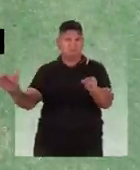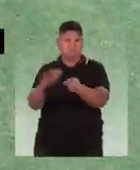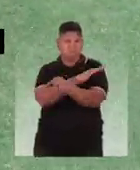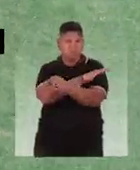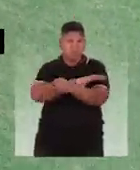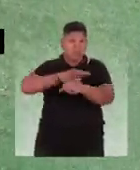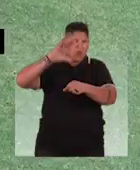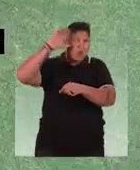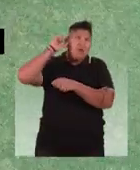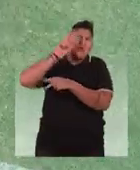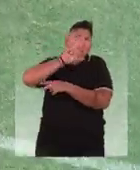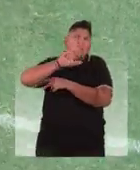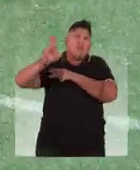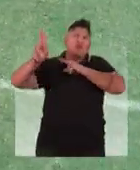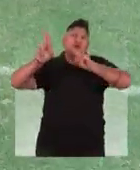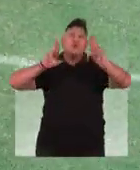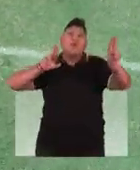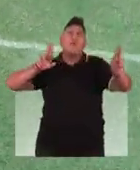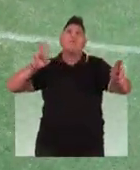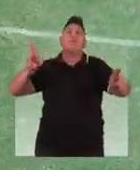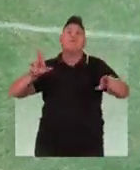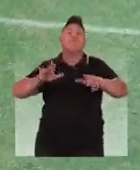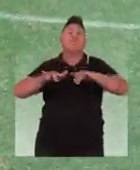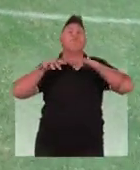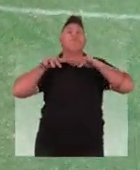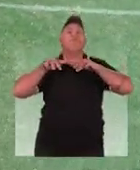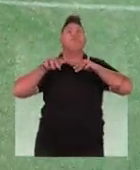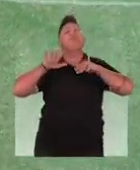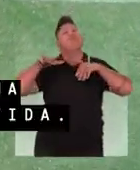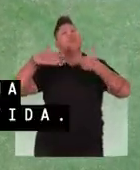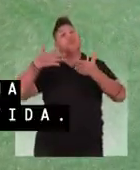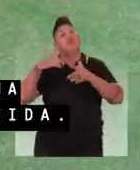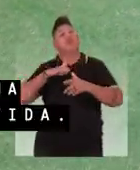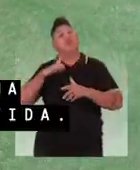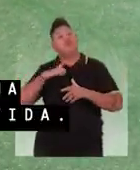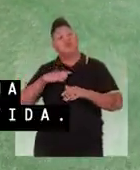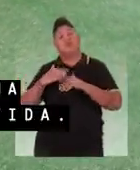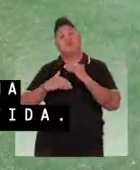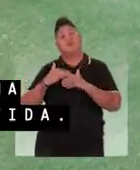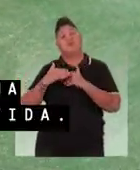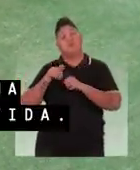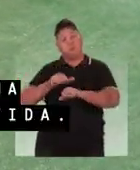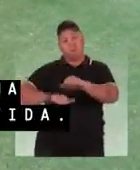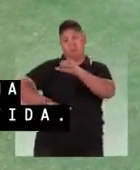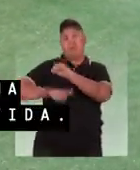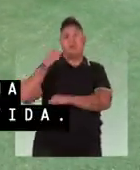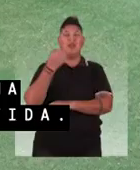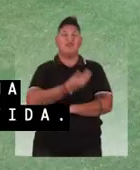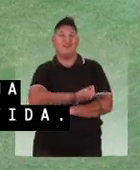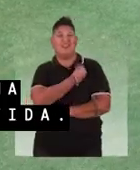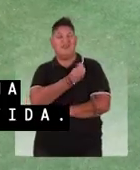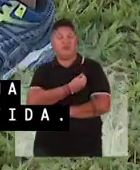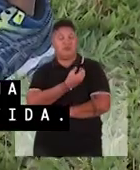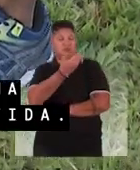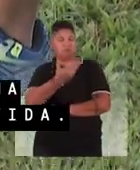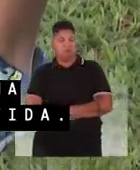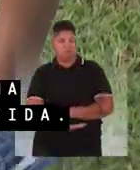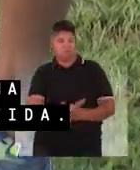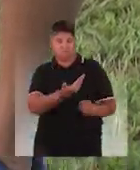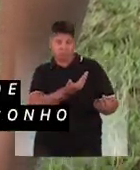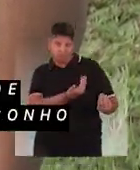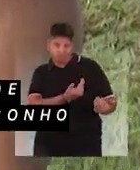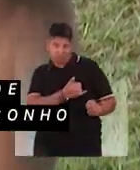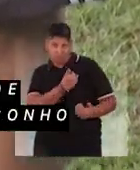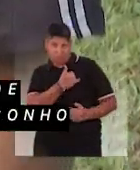lotado, ouvir o nome na boca da torcida. Enfim, construir uma carreira e mudar de vida. Este